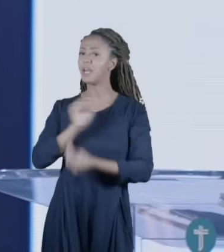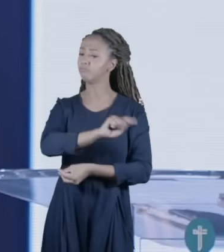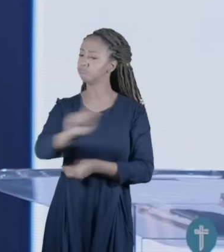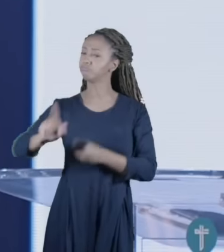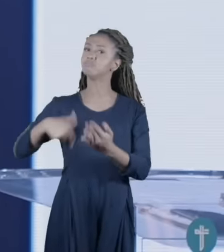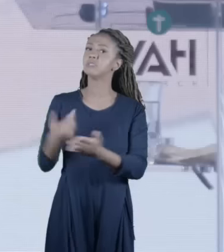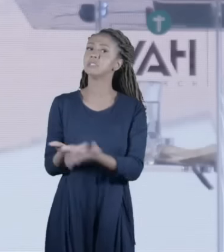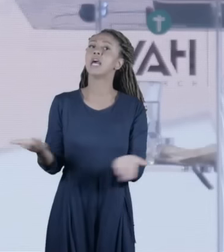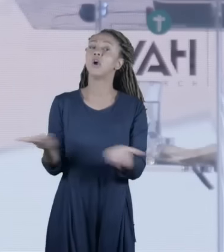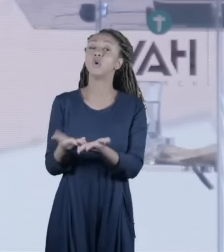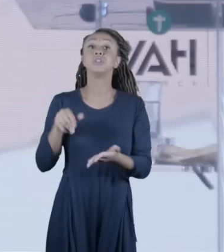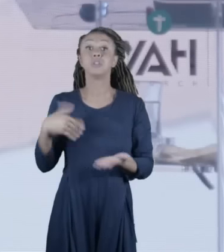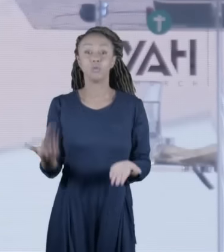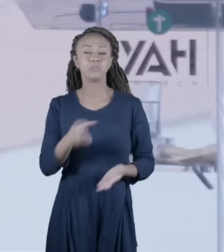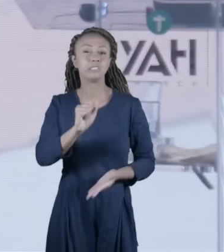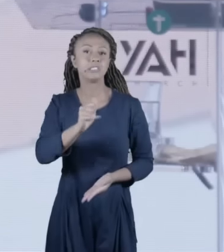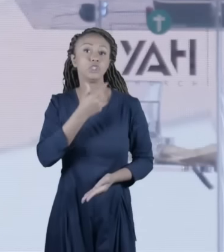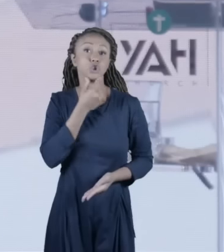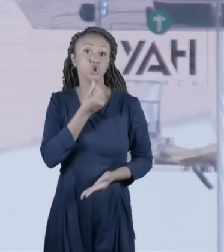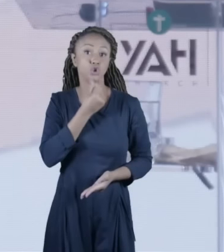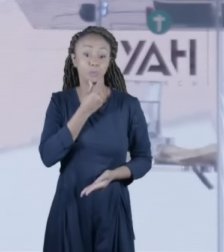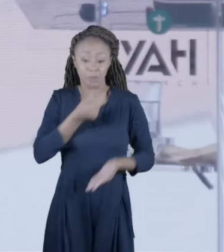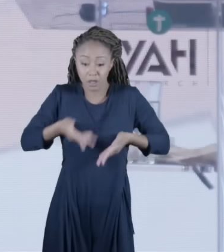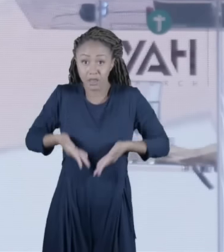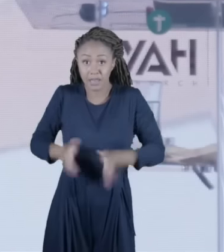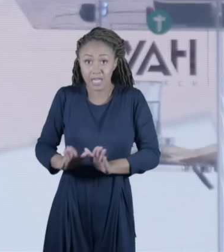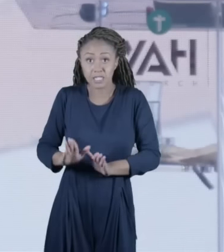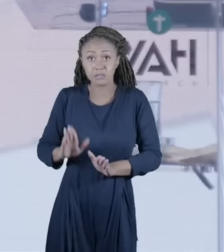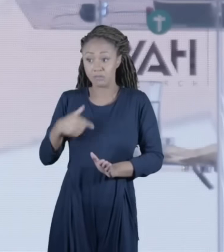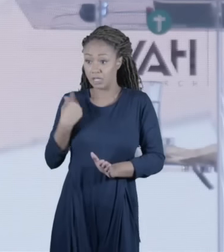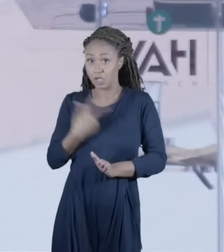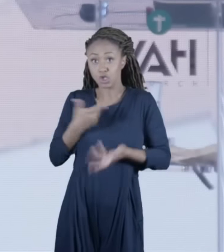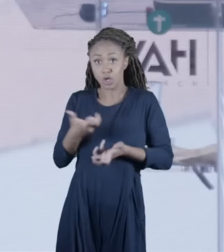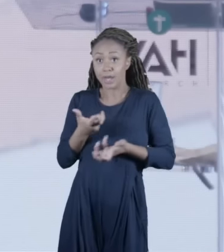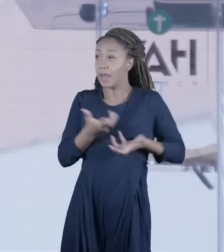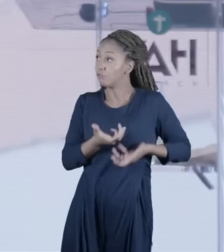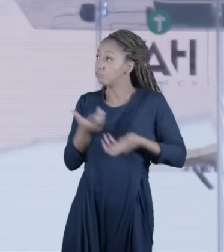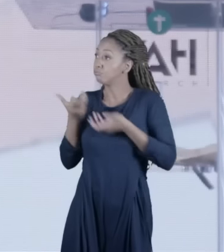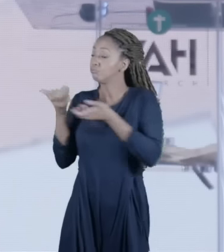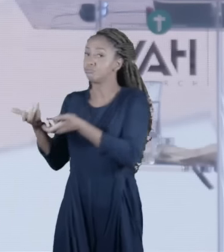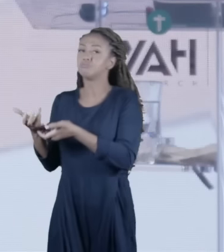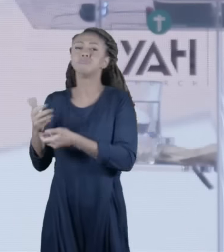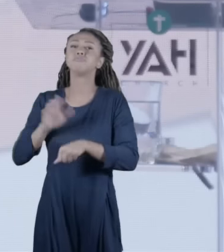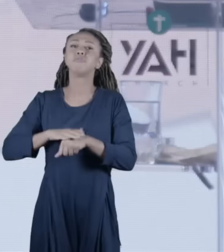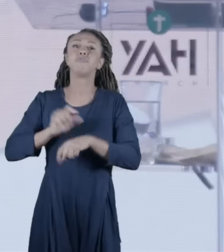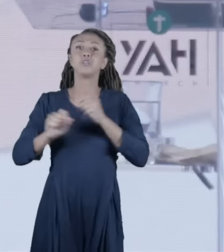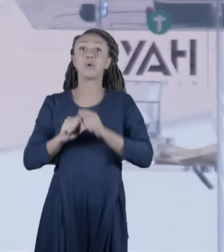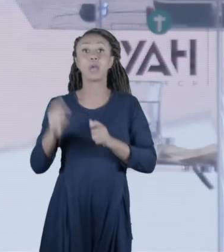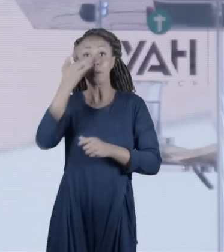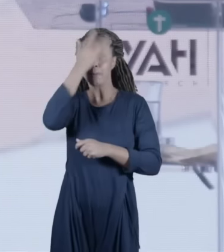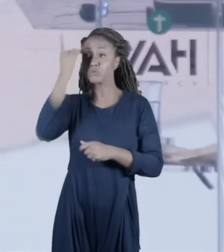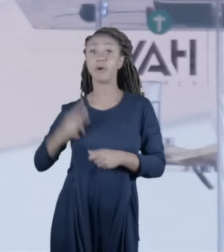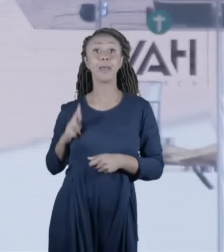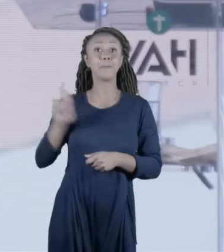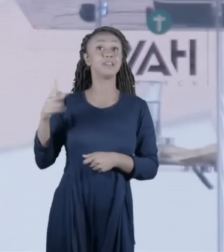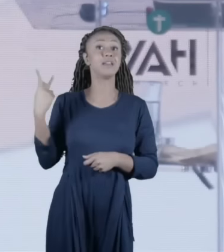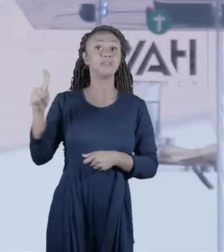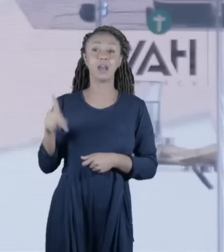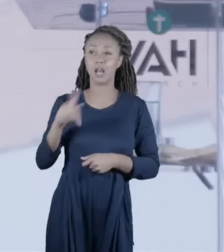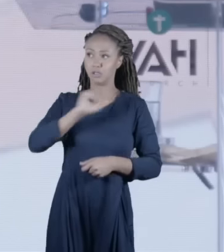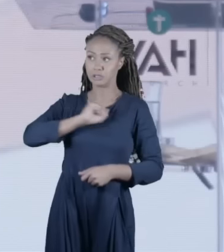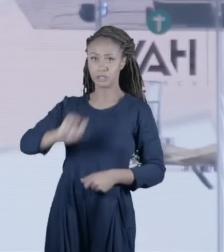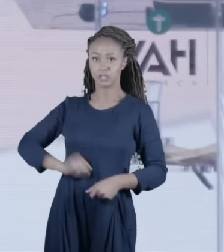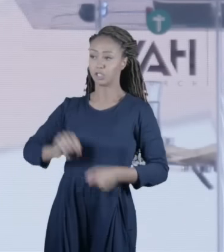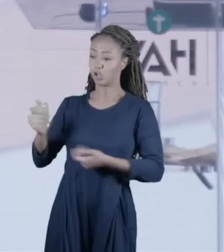hoje. Então, se o menino nasce e quer ser apresentado ao templo a gente vai pegar a um representante do templo um sacerdote e dizer olha,